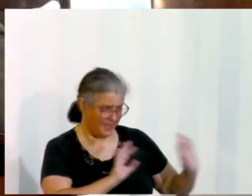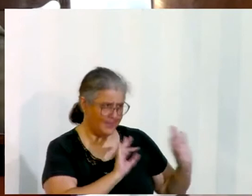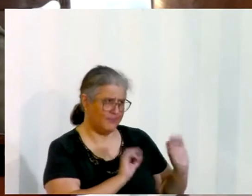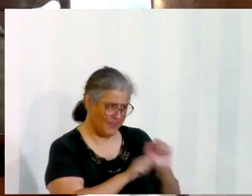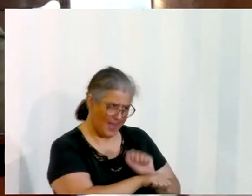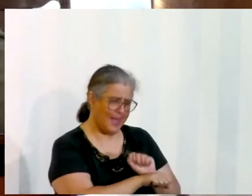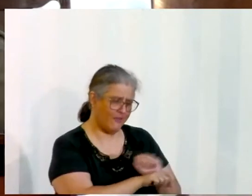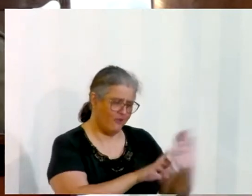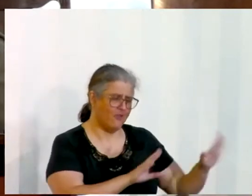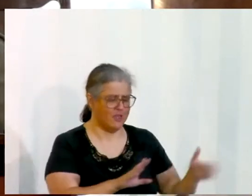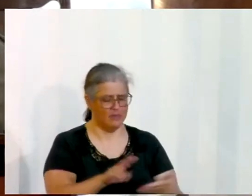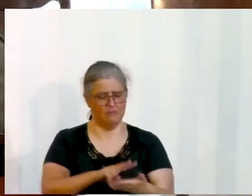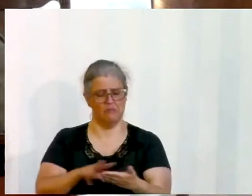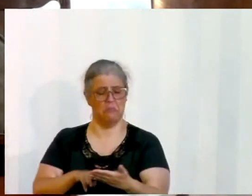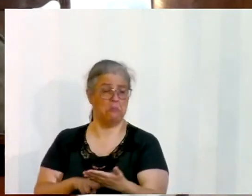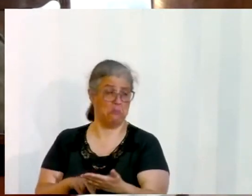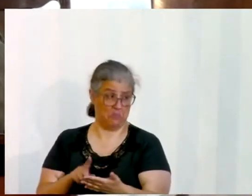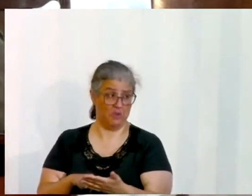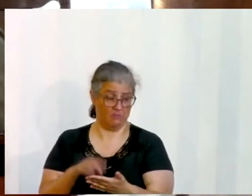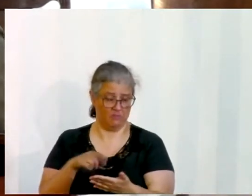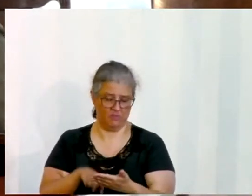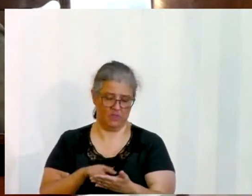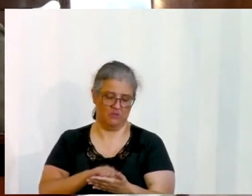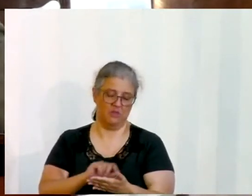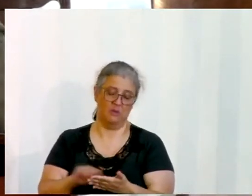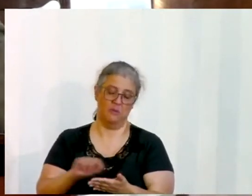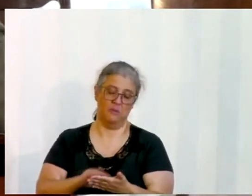você vai ter que dizer, pronto, quando é que a gente vai estudar?